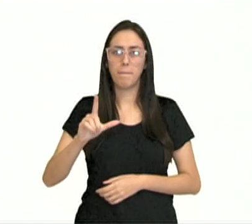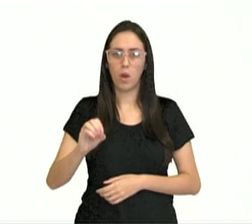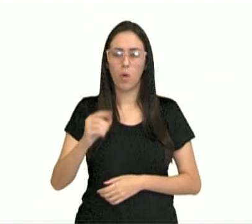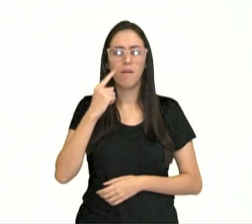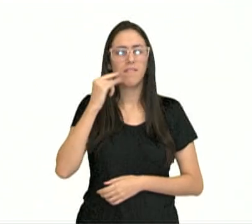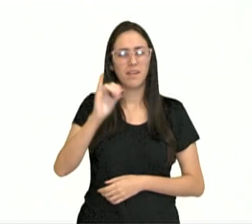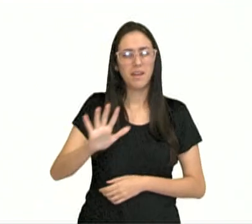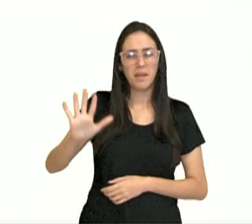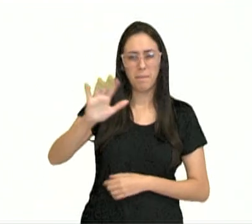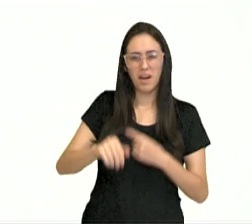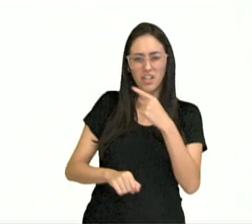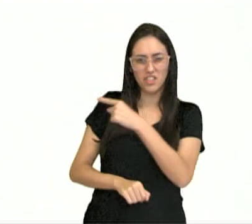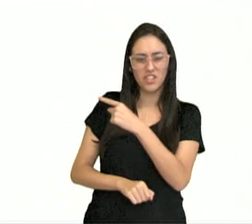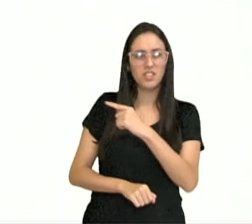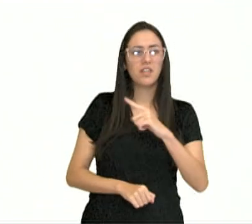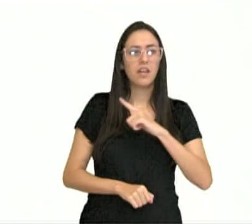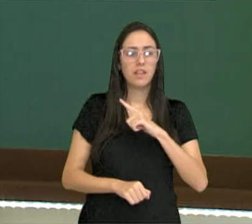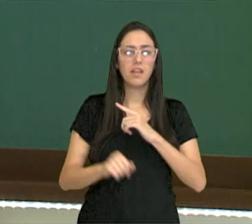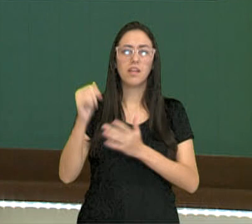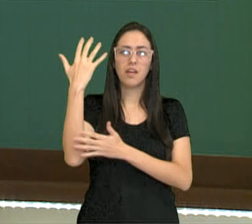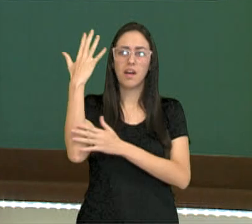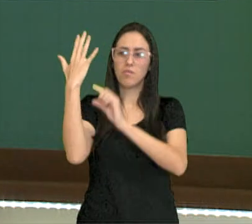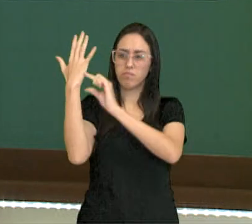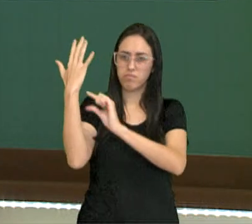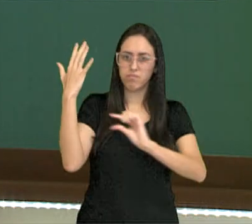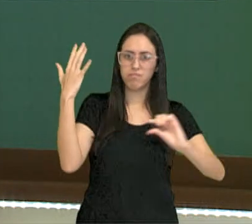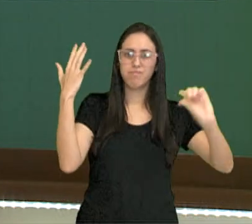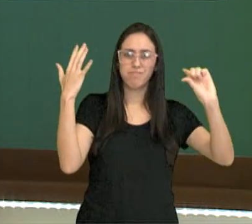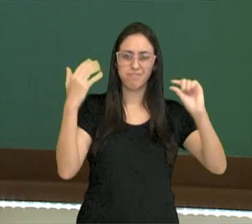Nós temos um galho com um estróbulo.